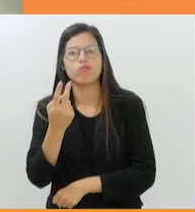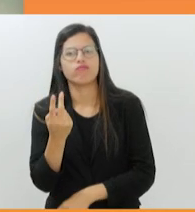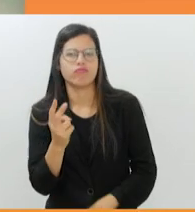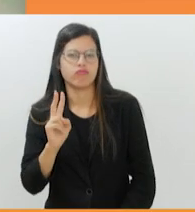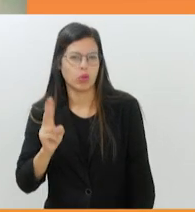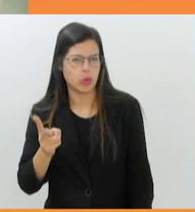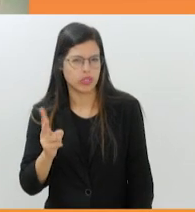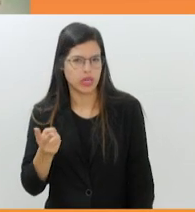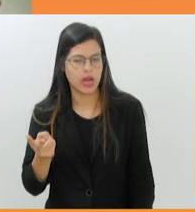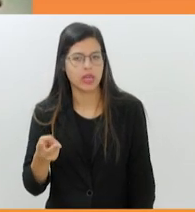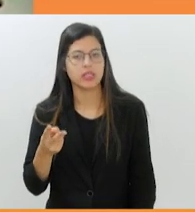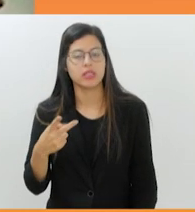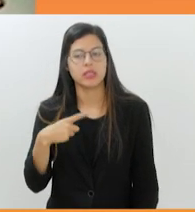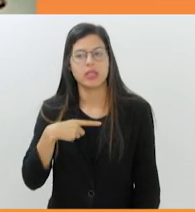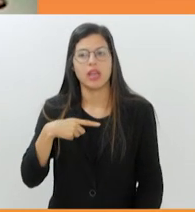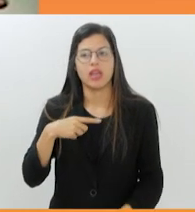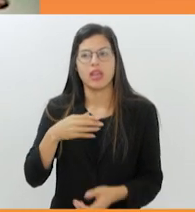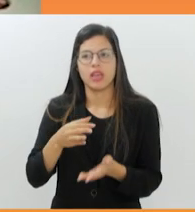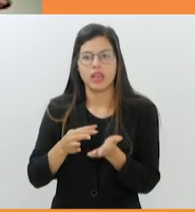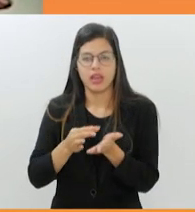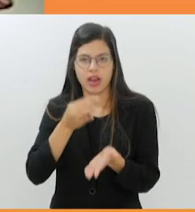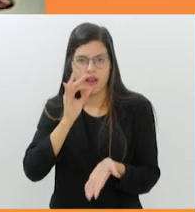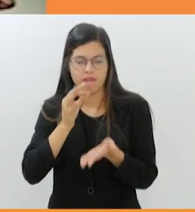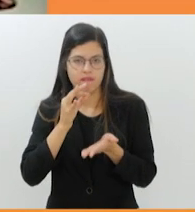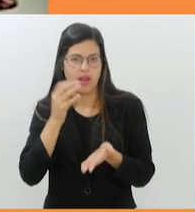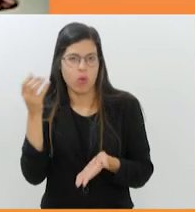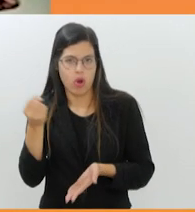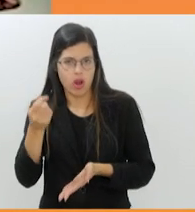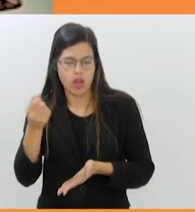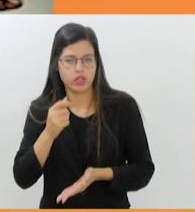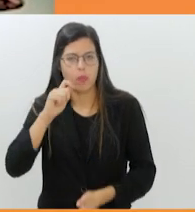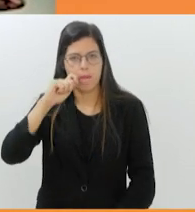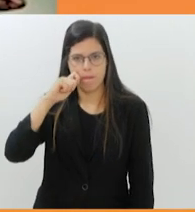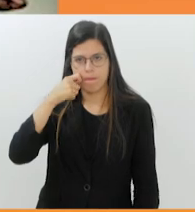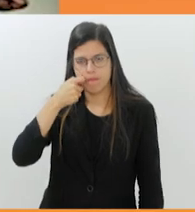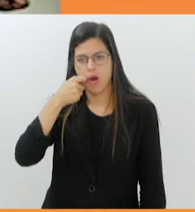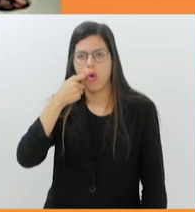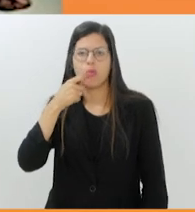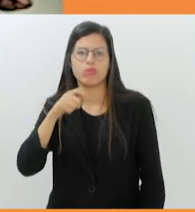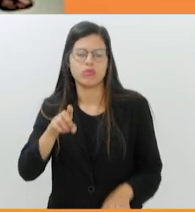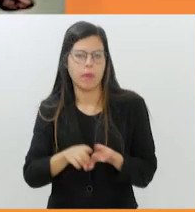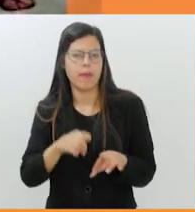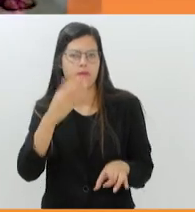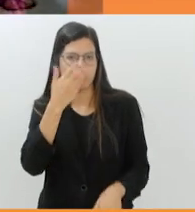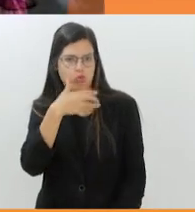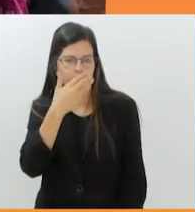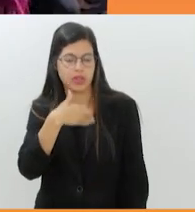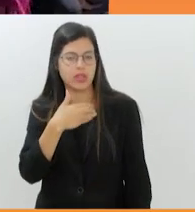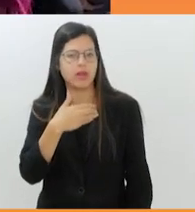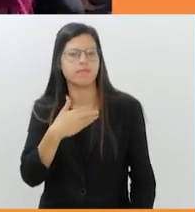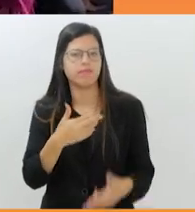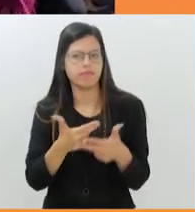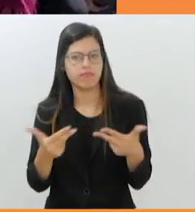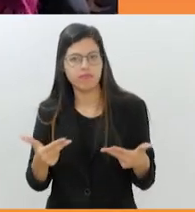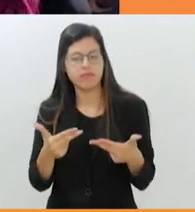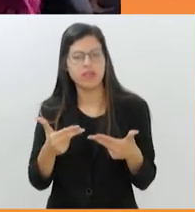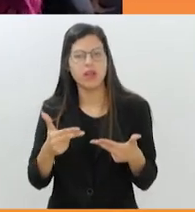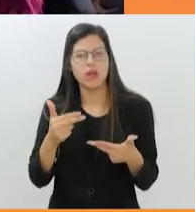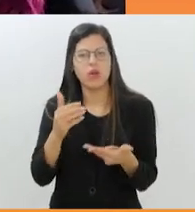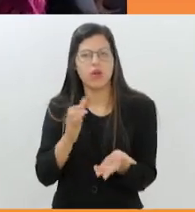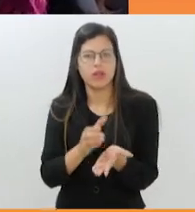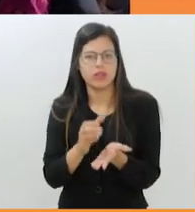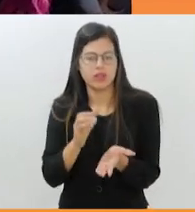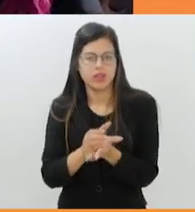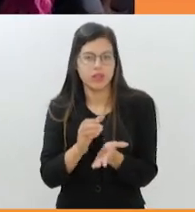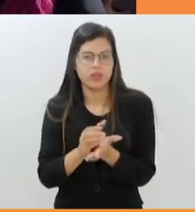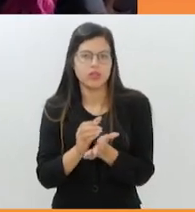,00 e inclui café com leite, pão com acompanhamento e fruta. O café vai ser servido em copo de papel,